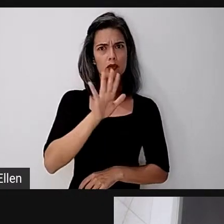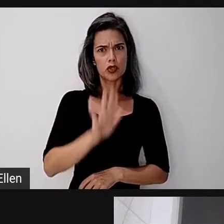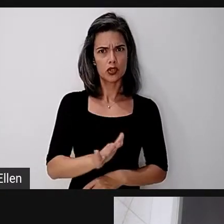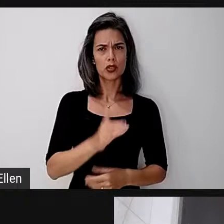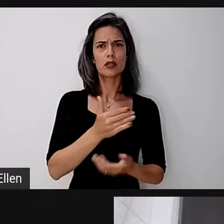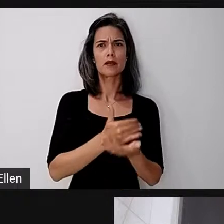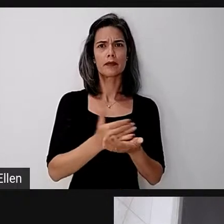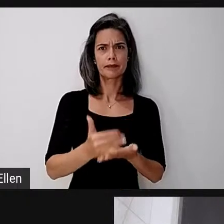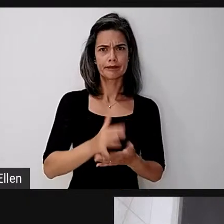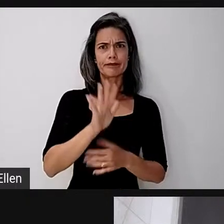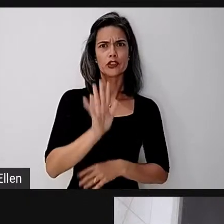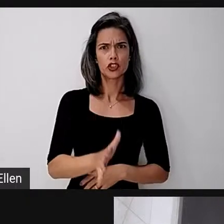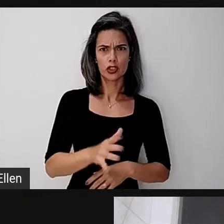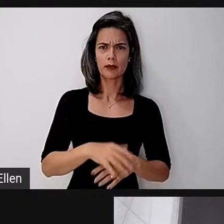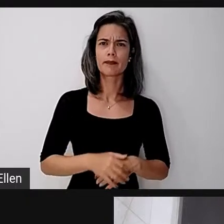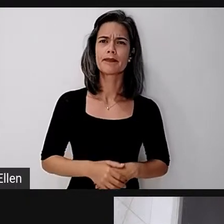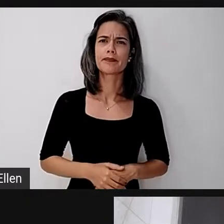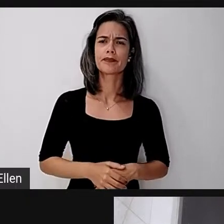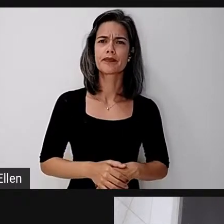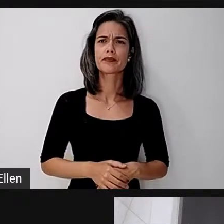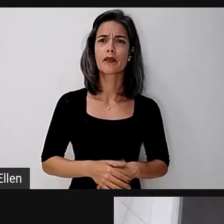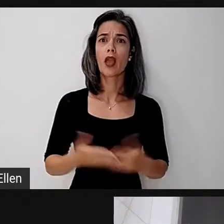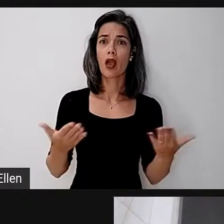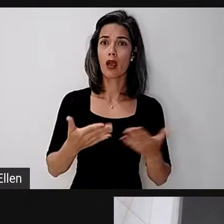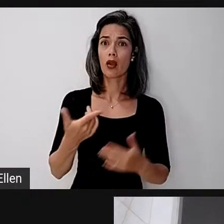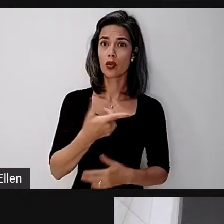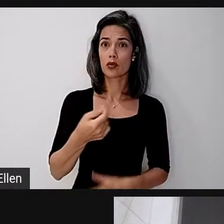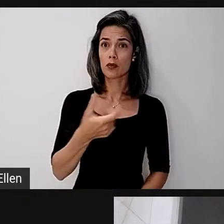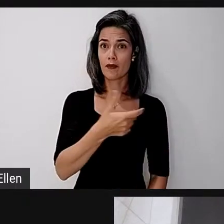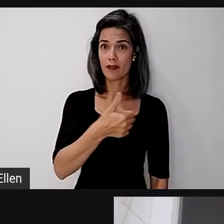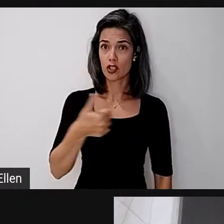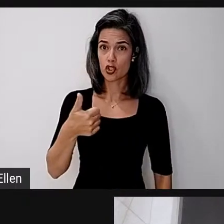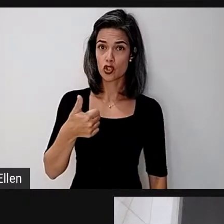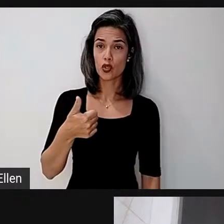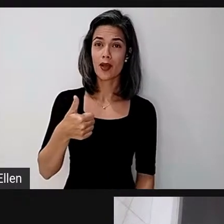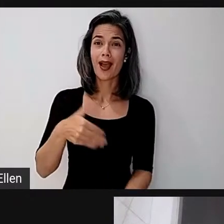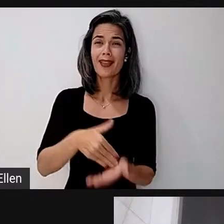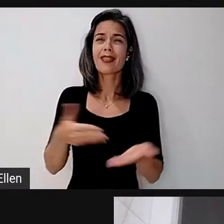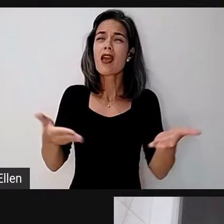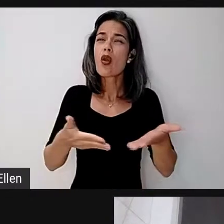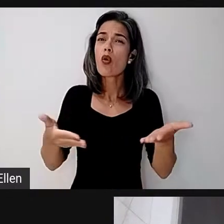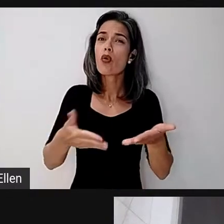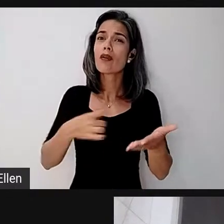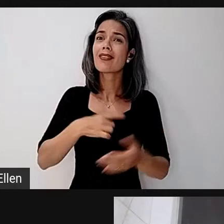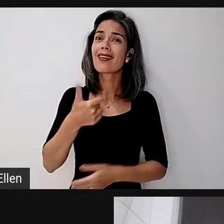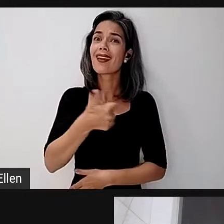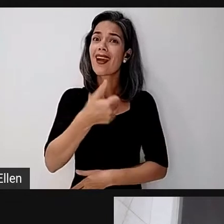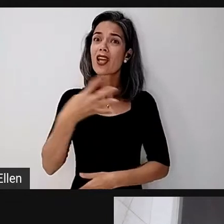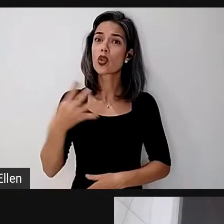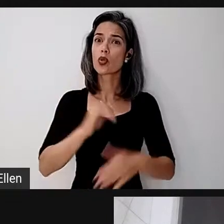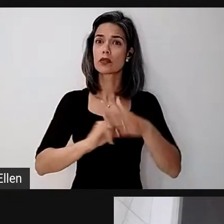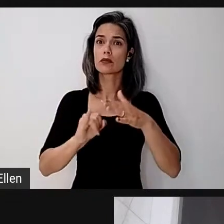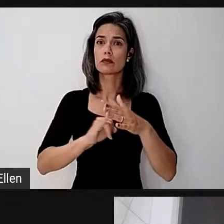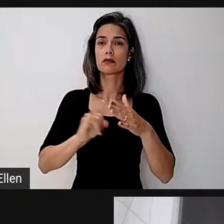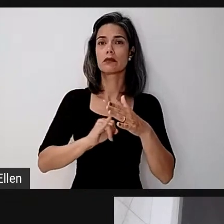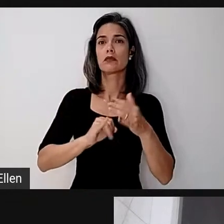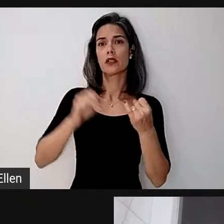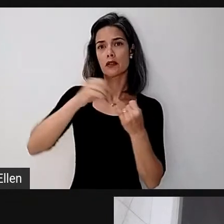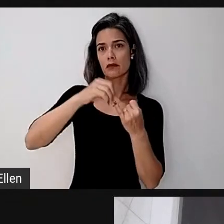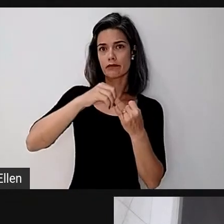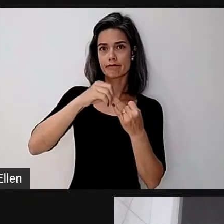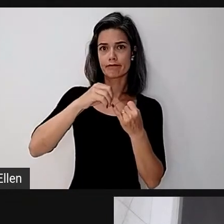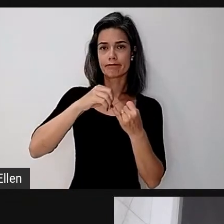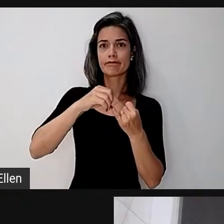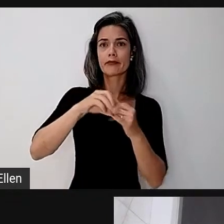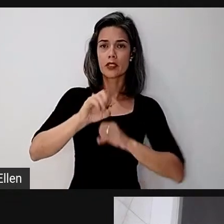RENAFOR. Agora, em 2021, até o momento, nós temos 14 instituições federais de ensino que